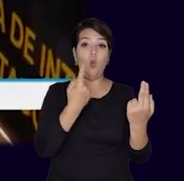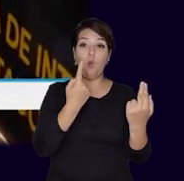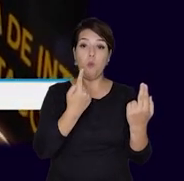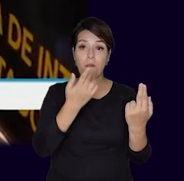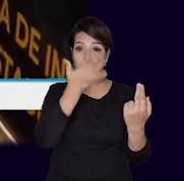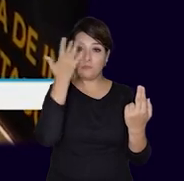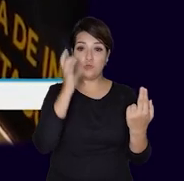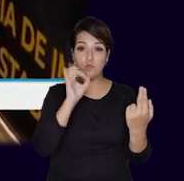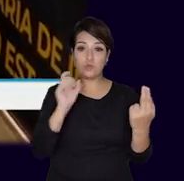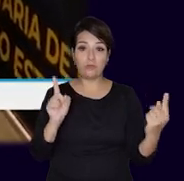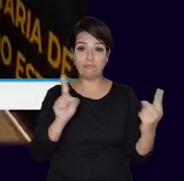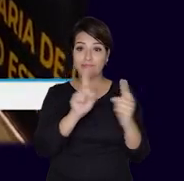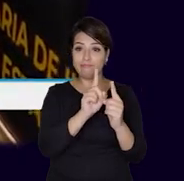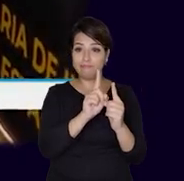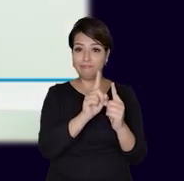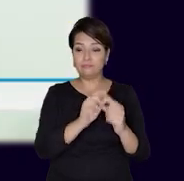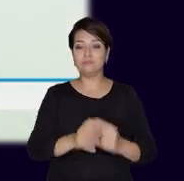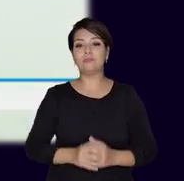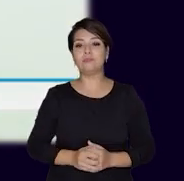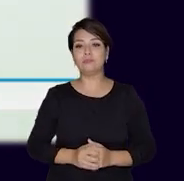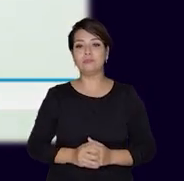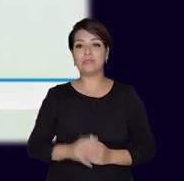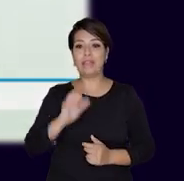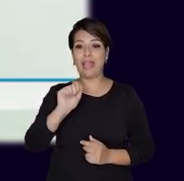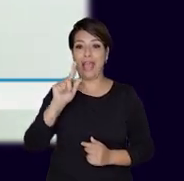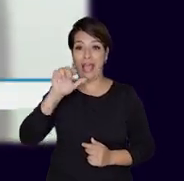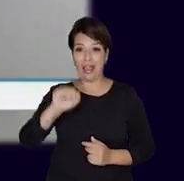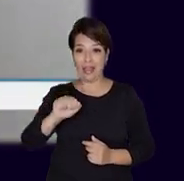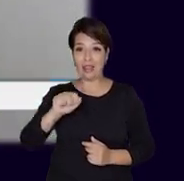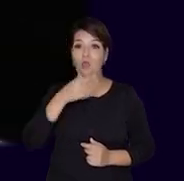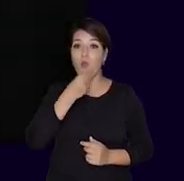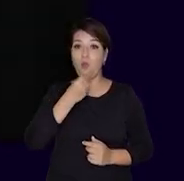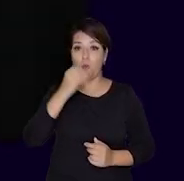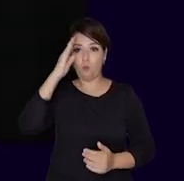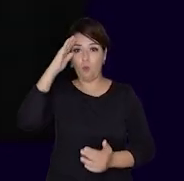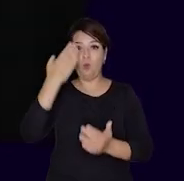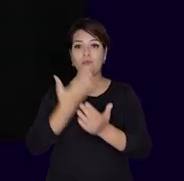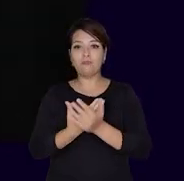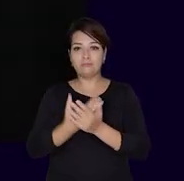Turnovski é um dos homens de confiança do governador Cláudio Castro.